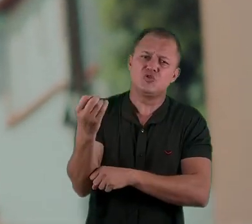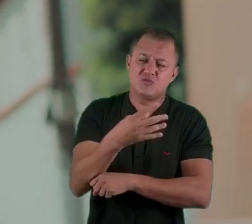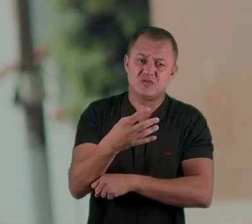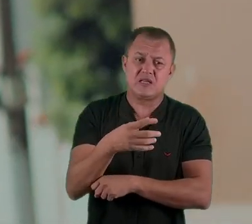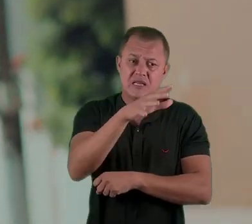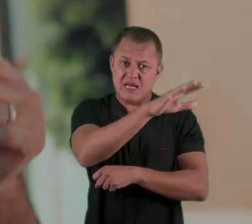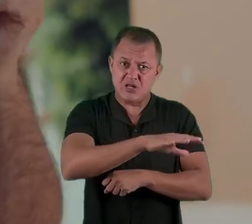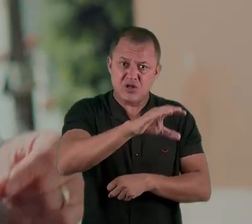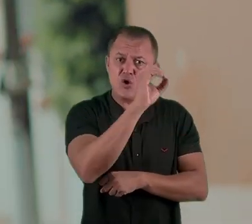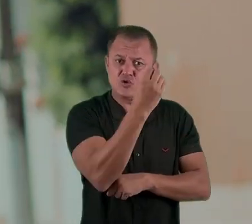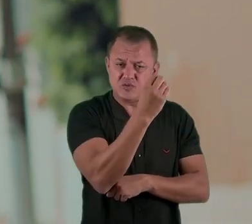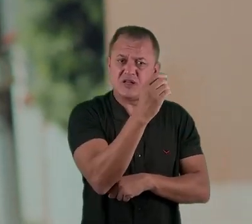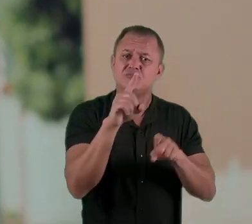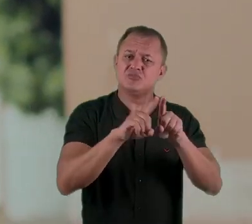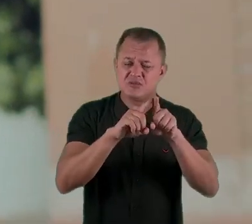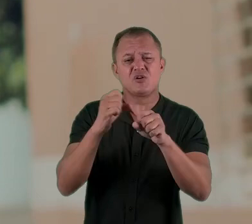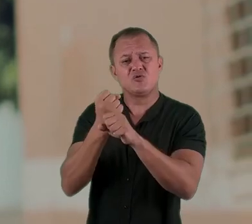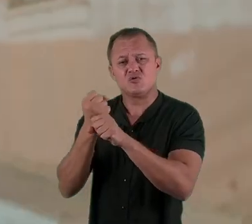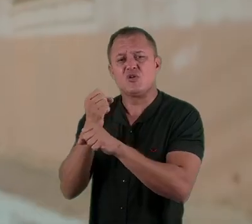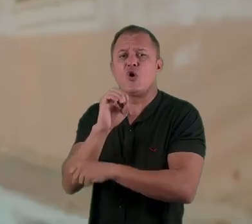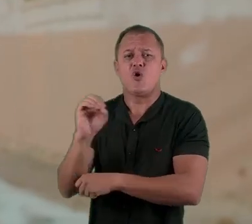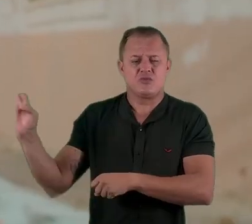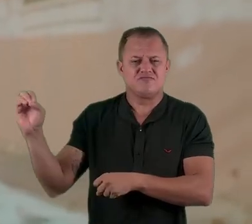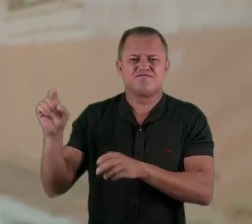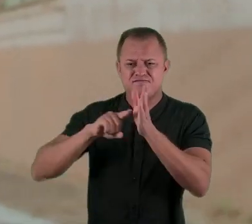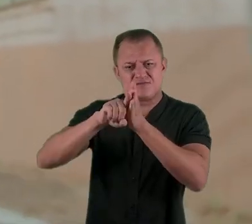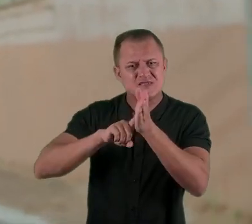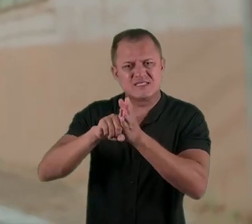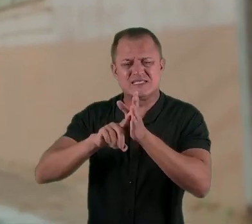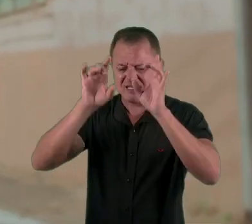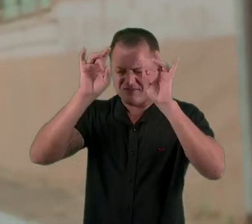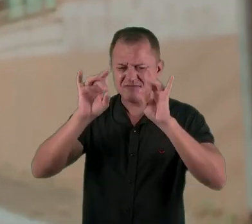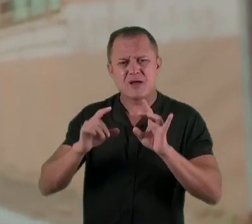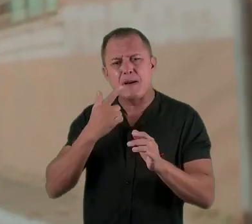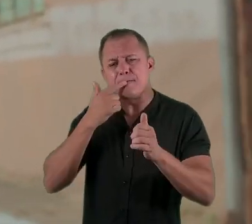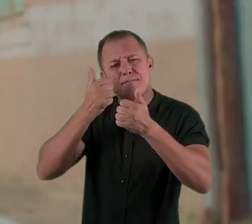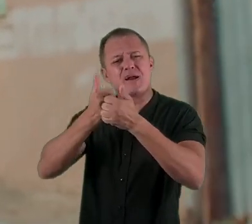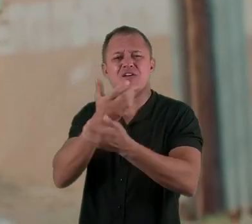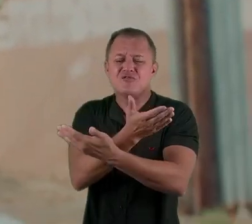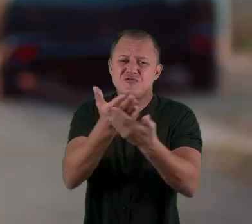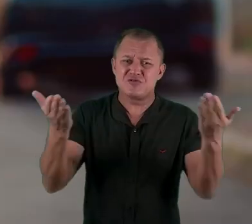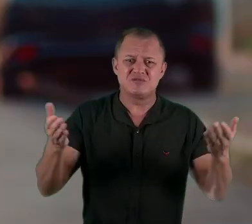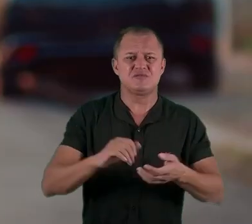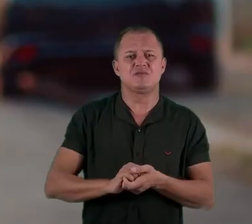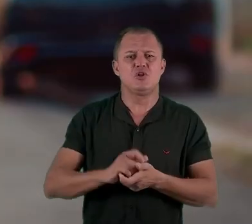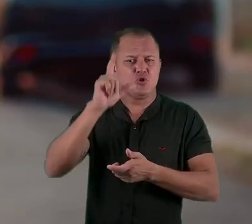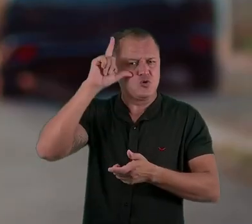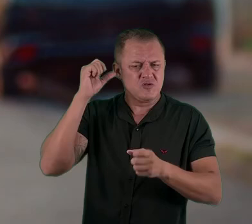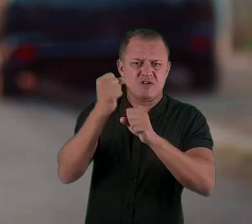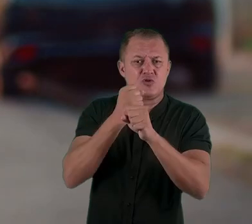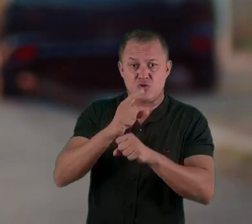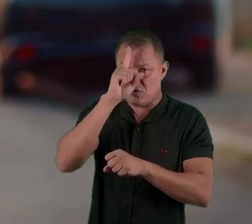uma na região do Osmar Cabral e outra na região oeste. Exames e especialistas perto de você. Lúdio vai